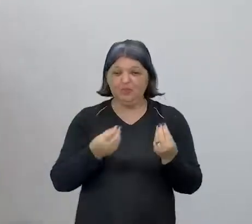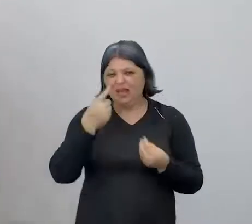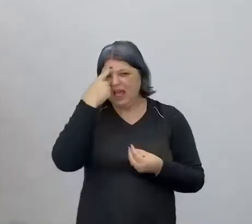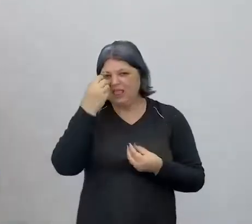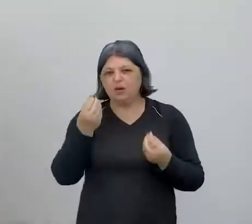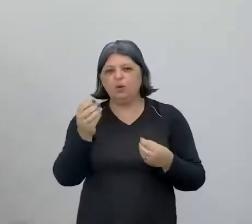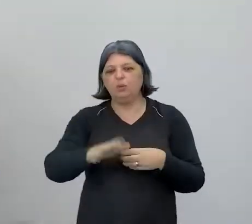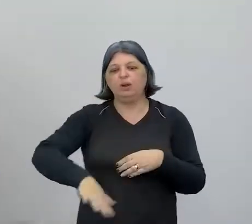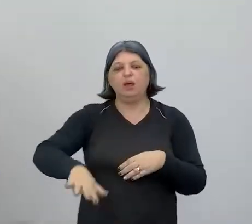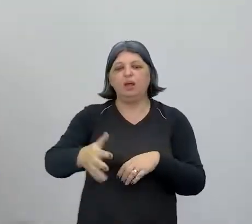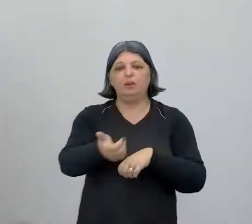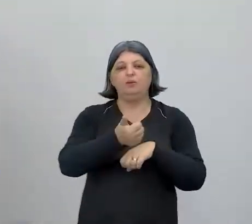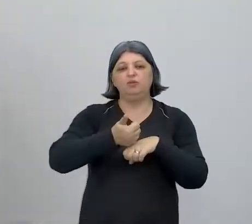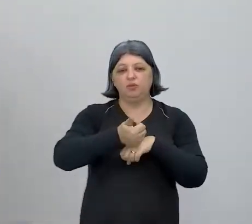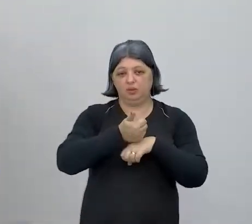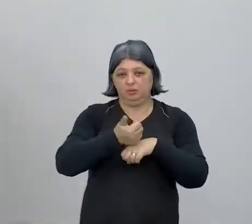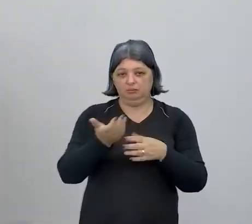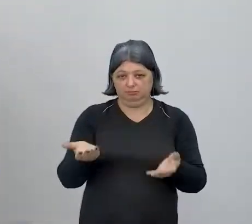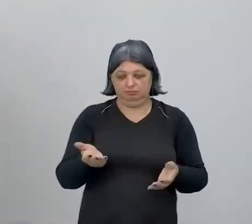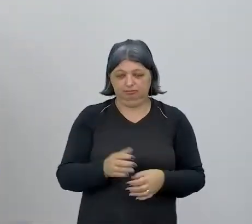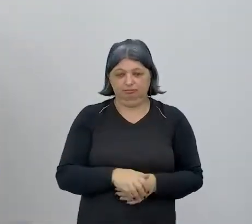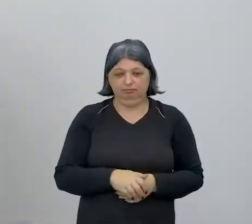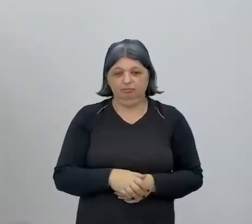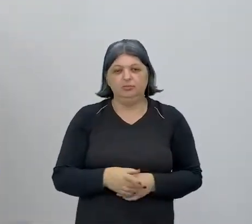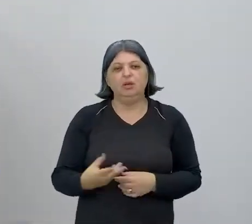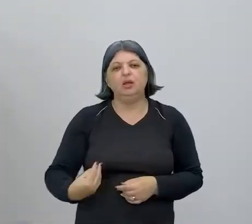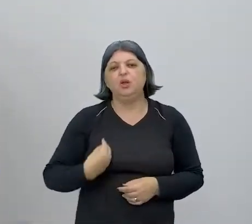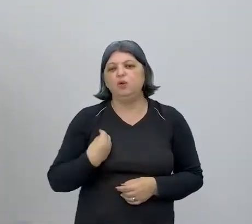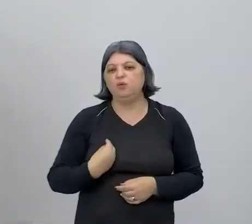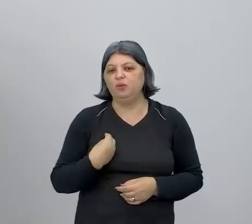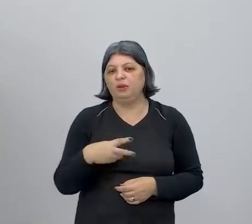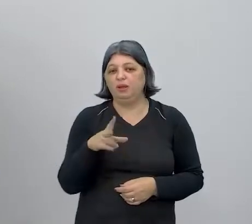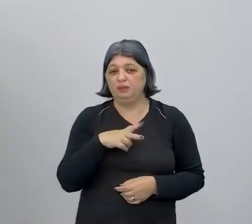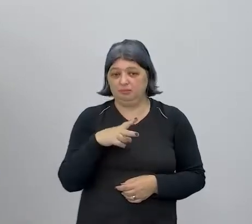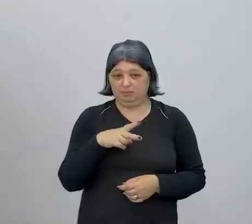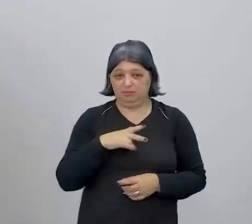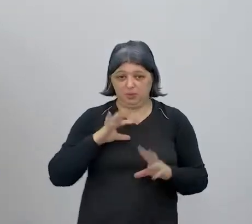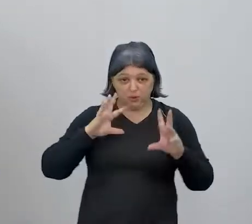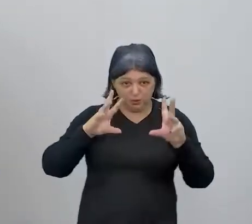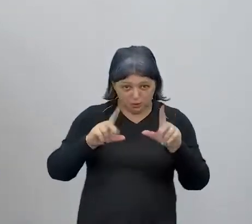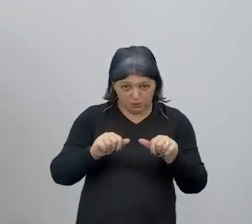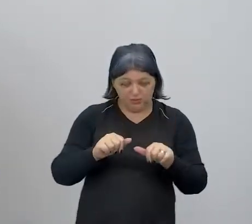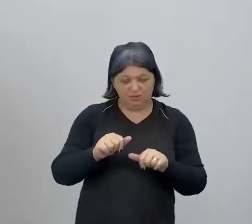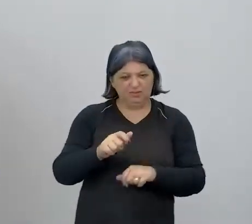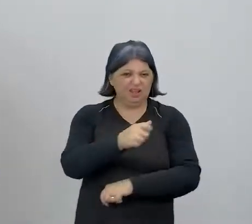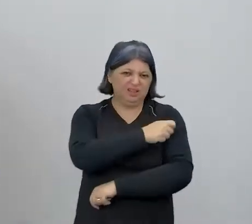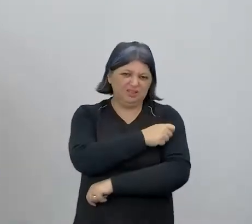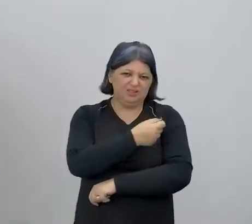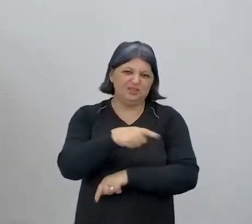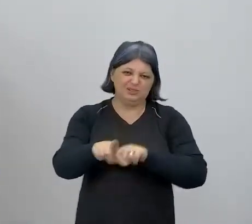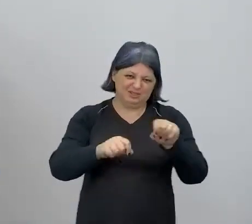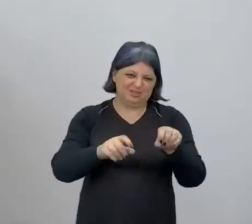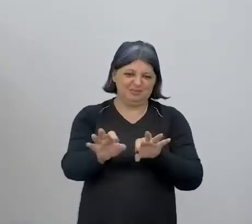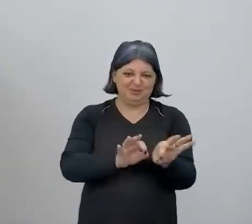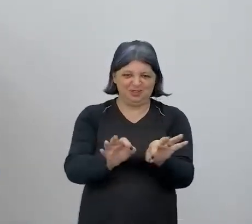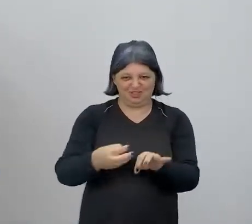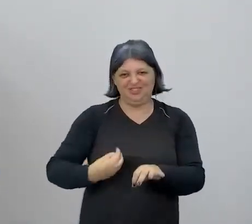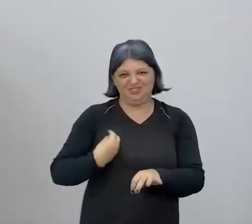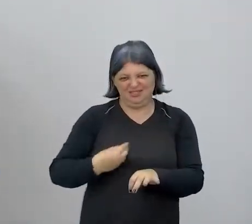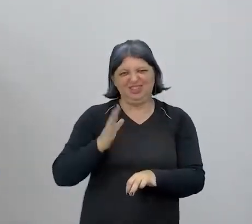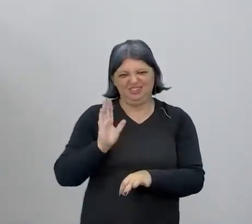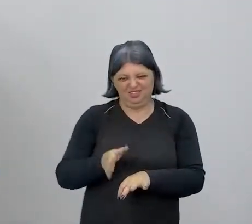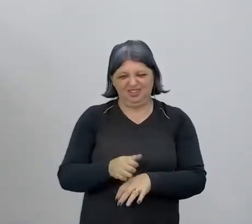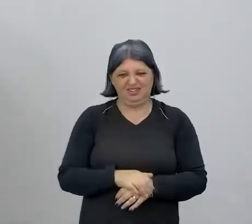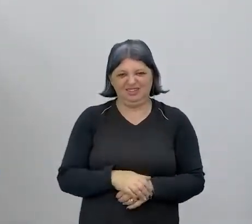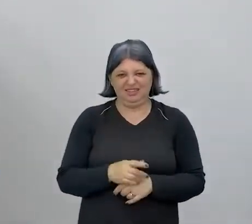ideia profissional, você é uma empreendedora. Na sua vida pessoal, todo mundo, os estudantes também, eles já escolheram aí o projeto de vida deles e tudo